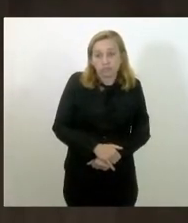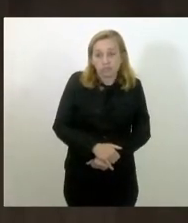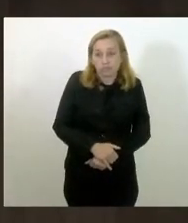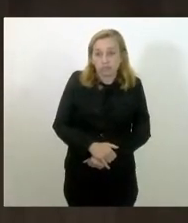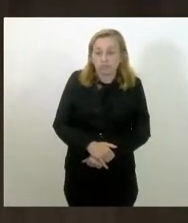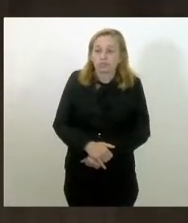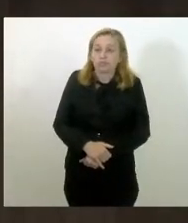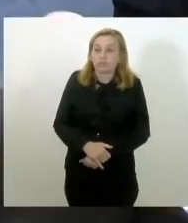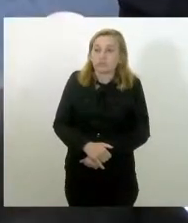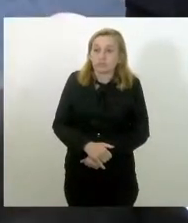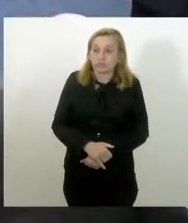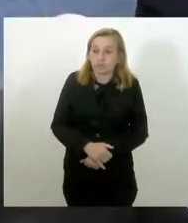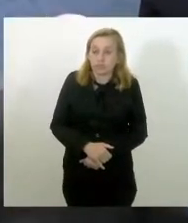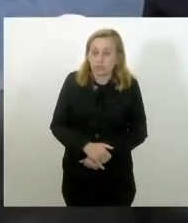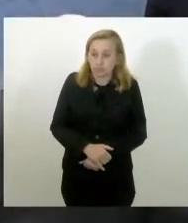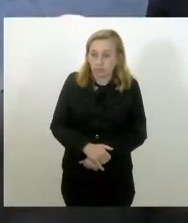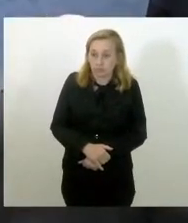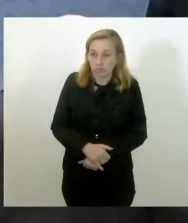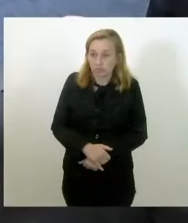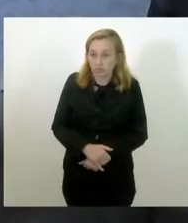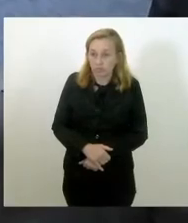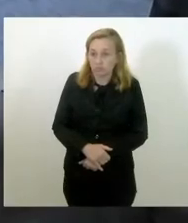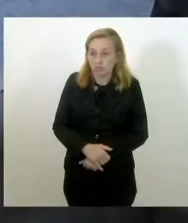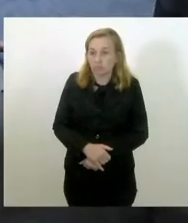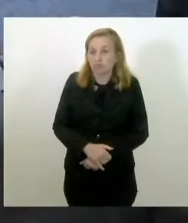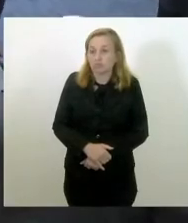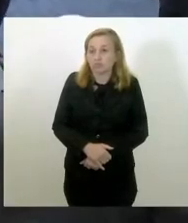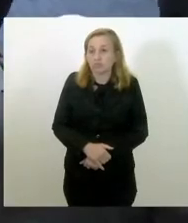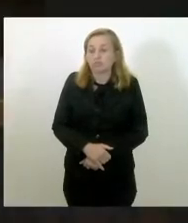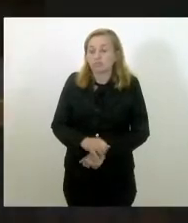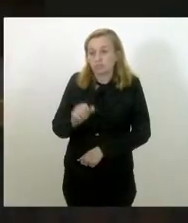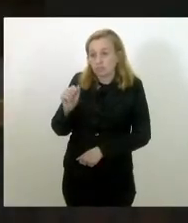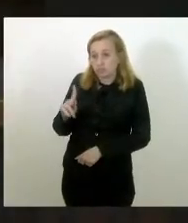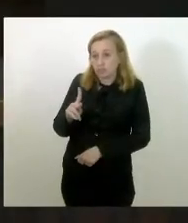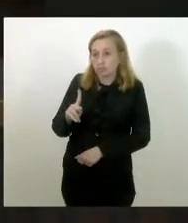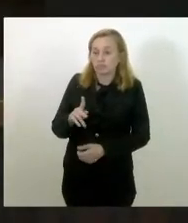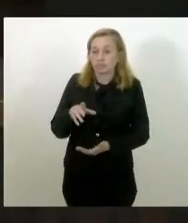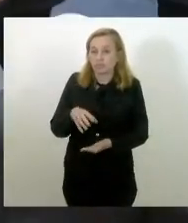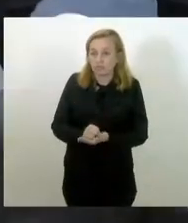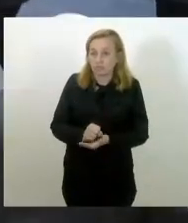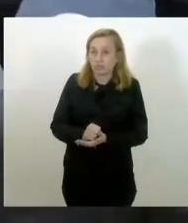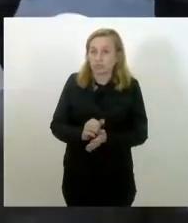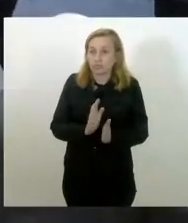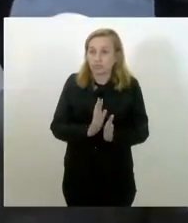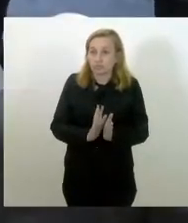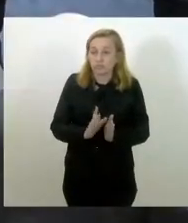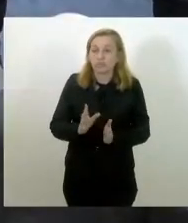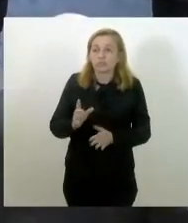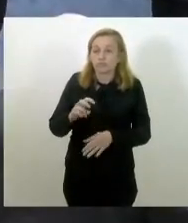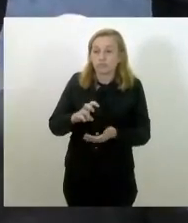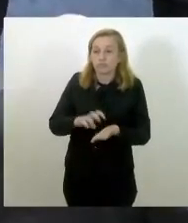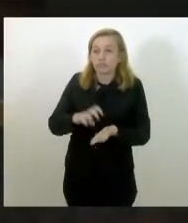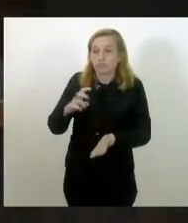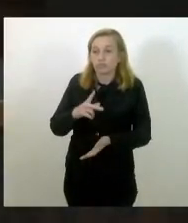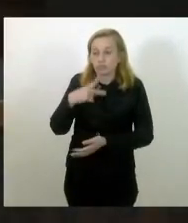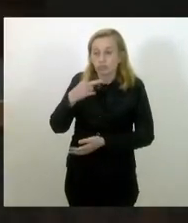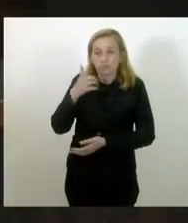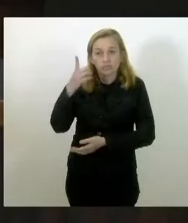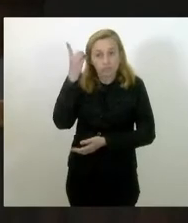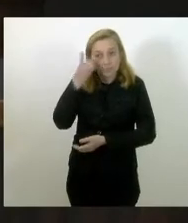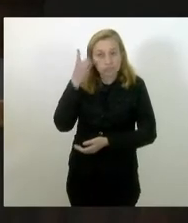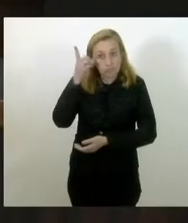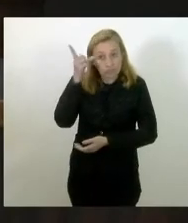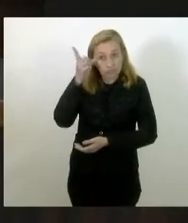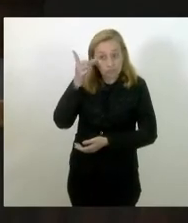com covid. no Não estar aqui no plenário. O que é registrado está? presidente. Hoje pela manhã falei com a deputada Lucinha. Diz que